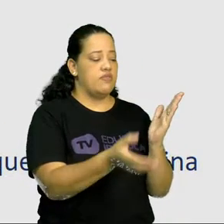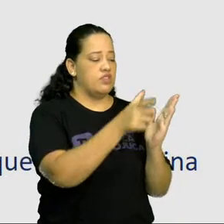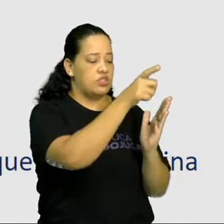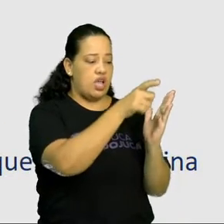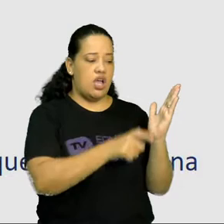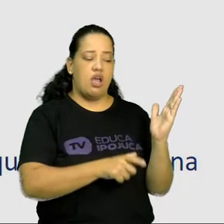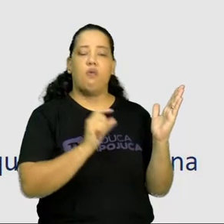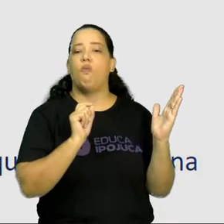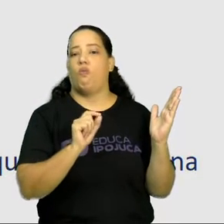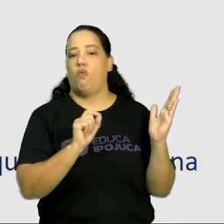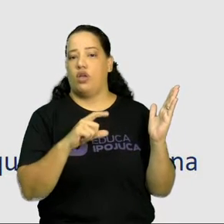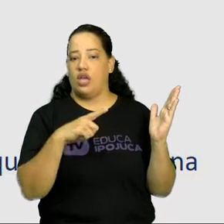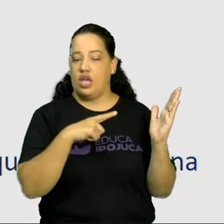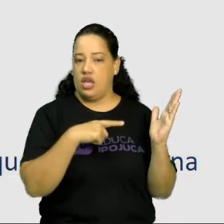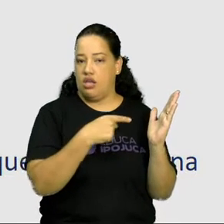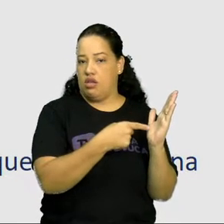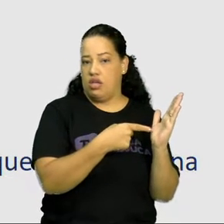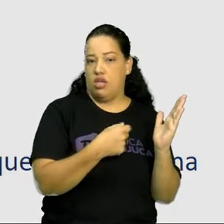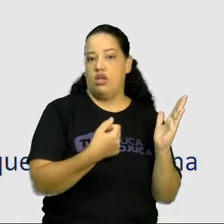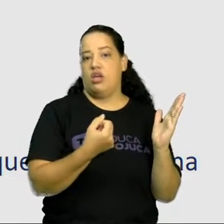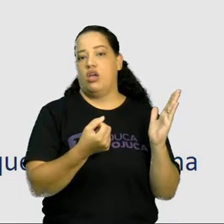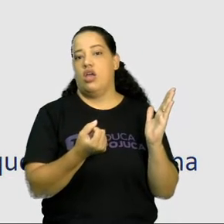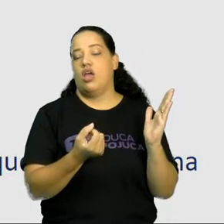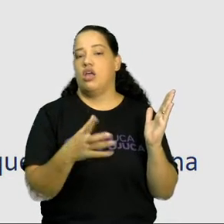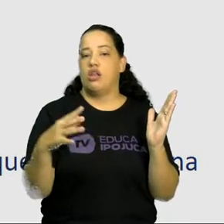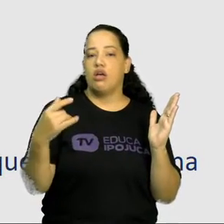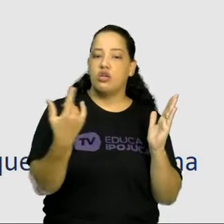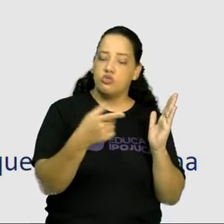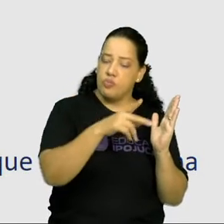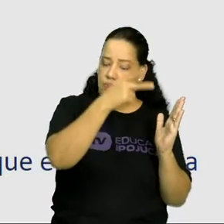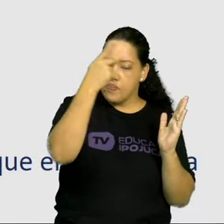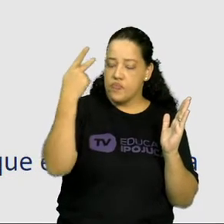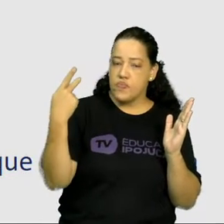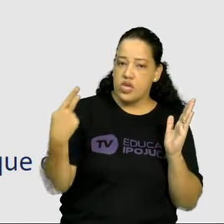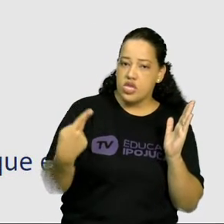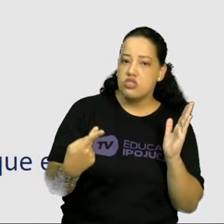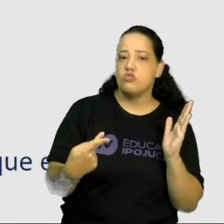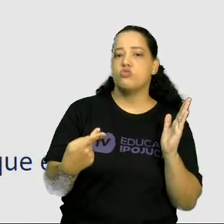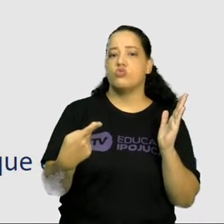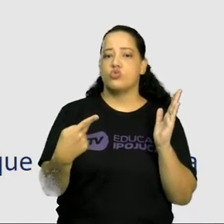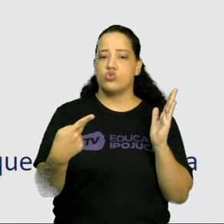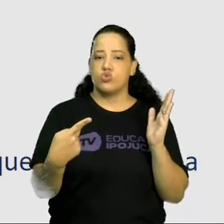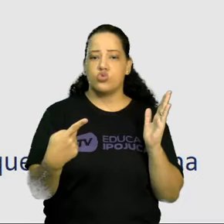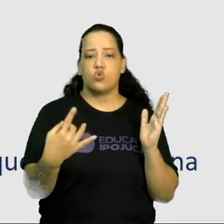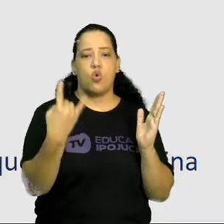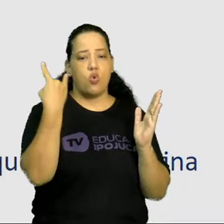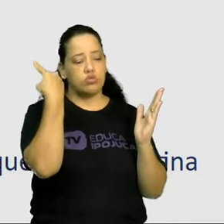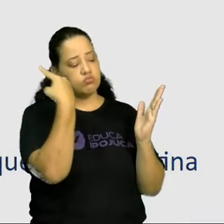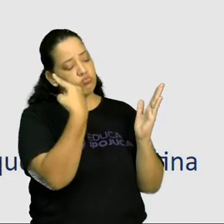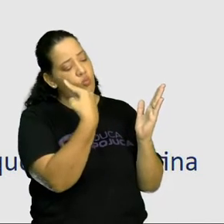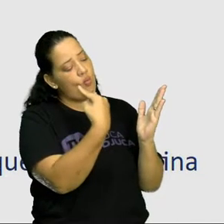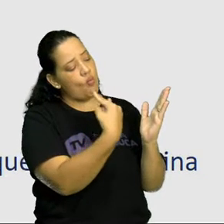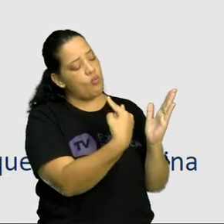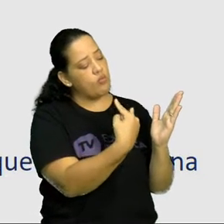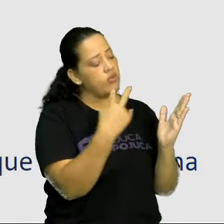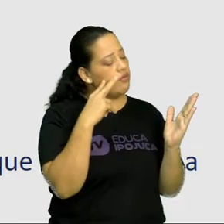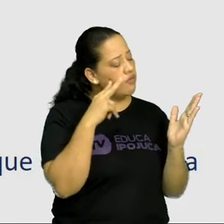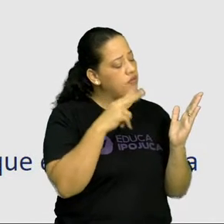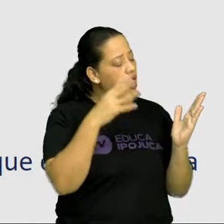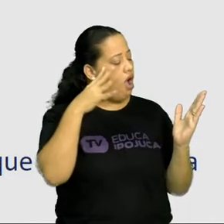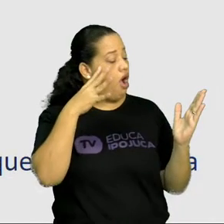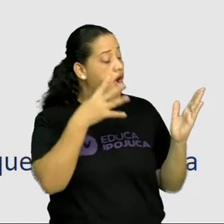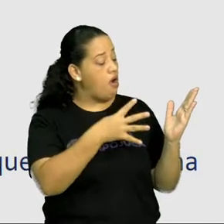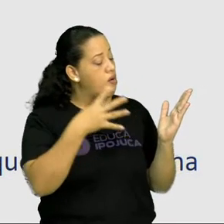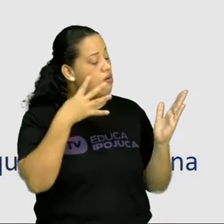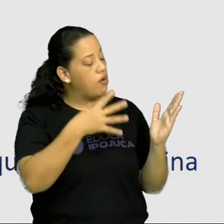a função social de seduzir o público. De fazer, trazer informação para o público